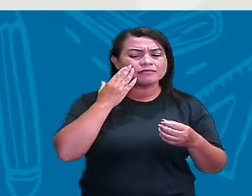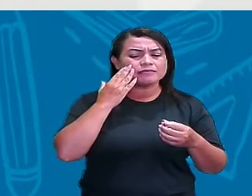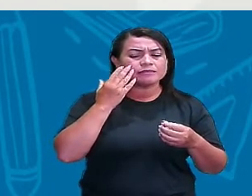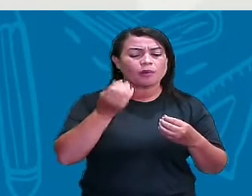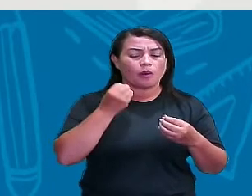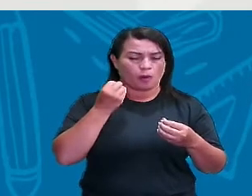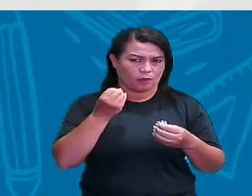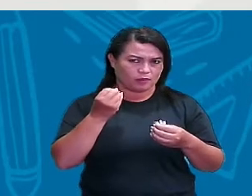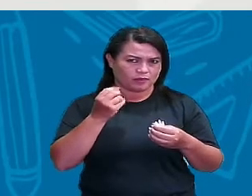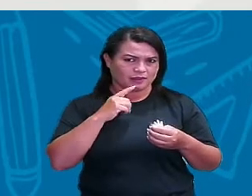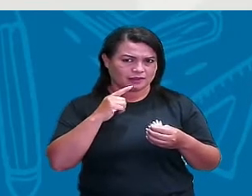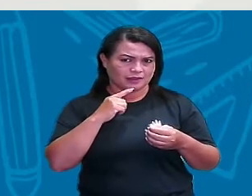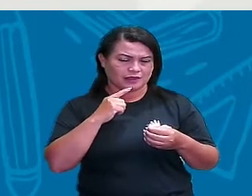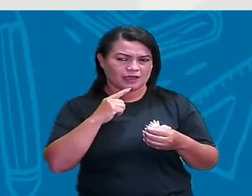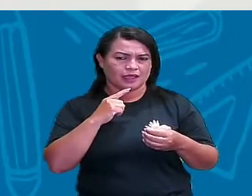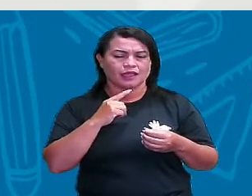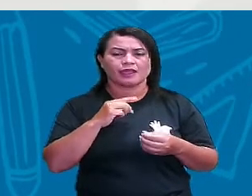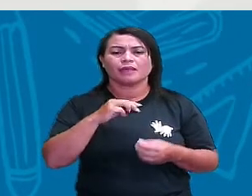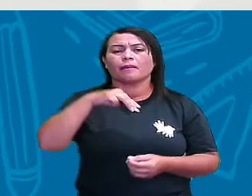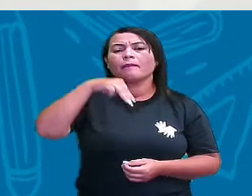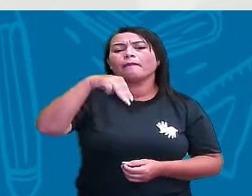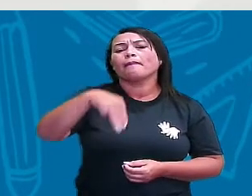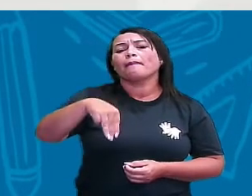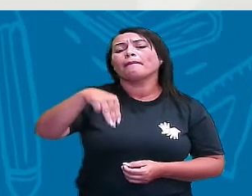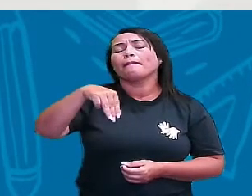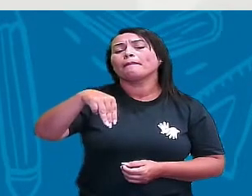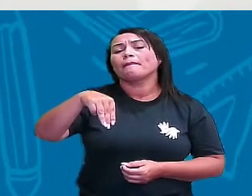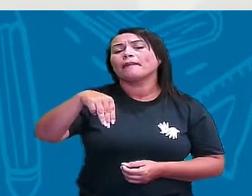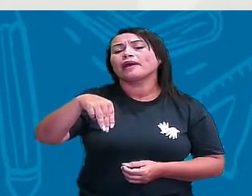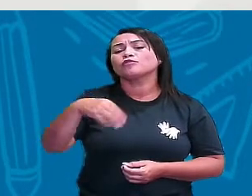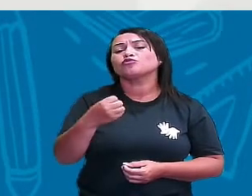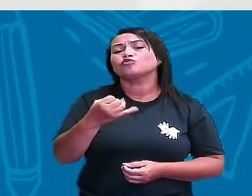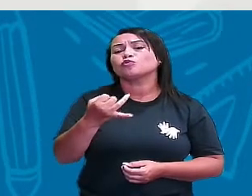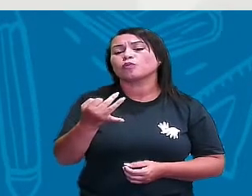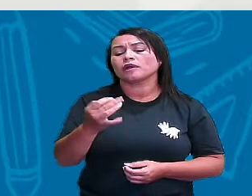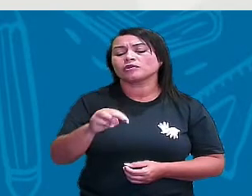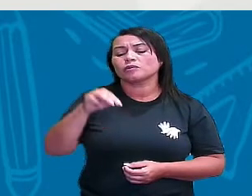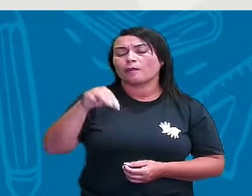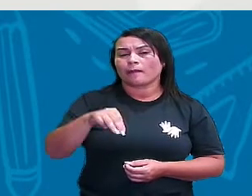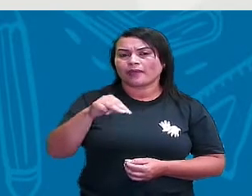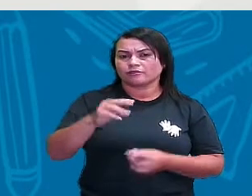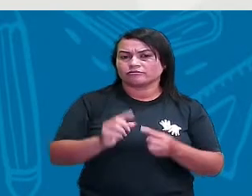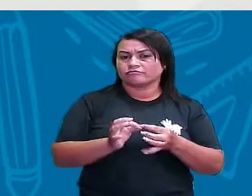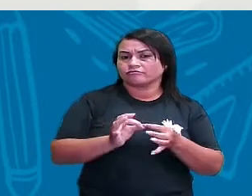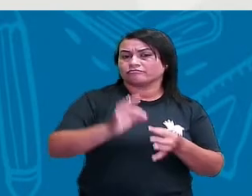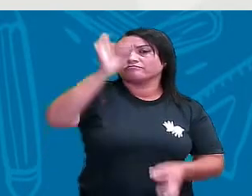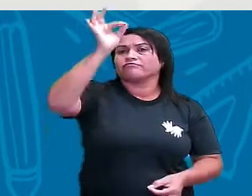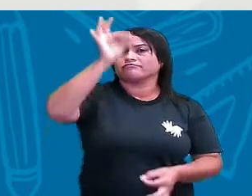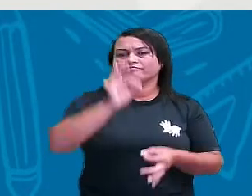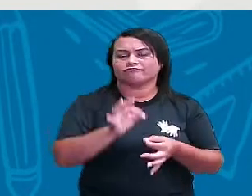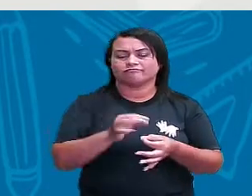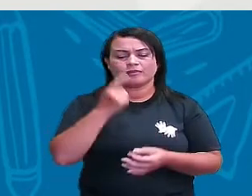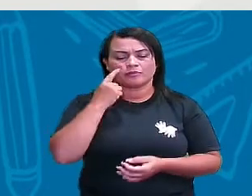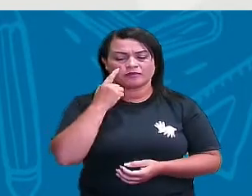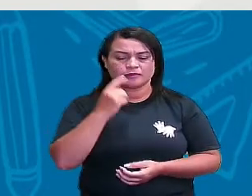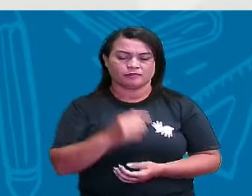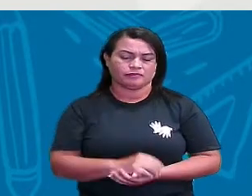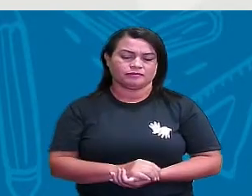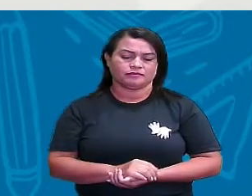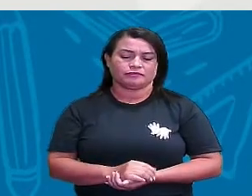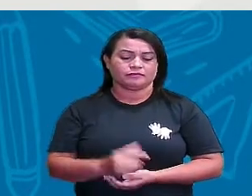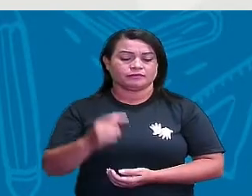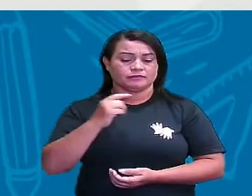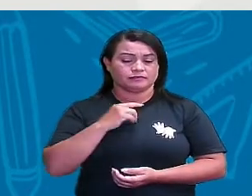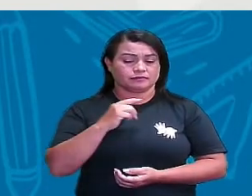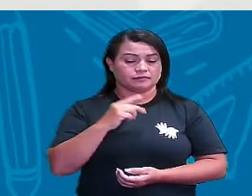quantos metros tem essa barraca aí? Vamos ver como foi que as meninas pensaram? Ó, tem a duplinha